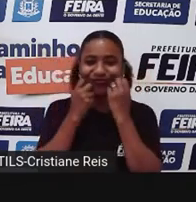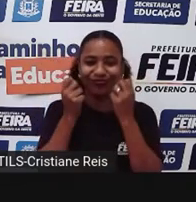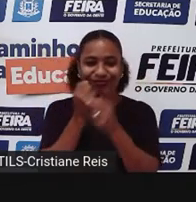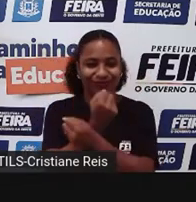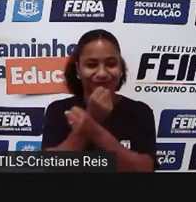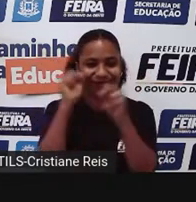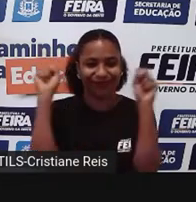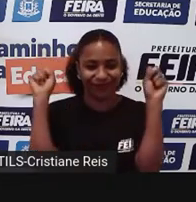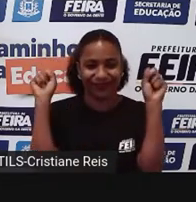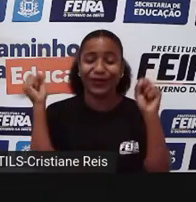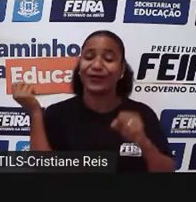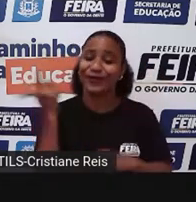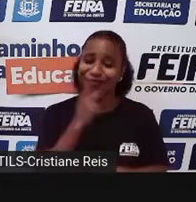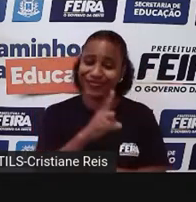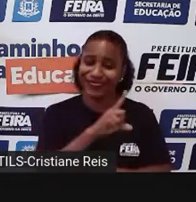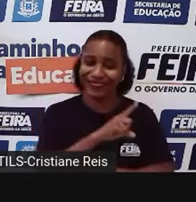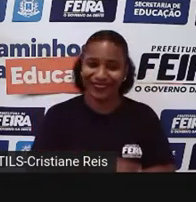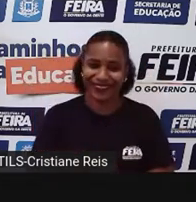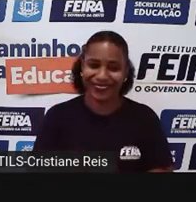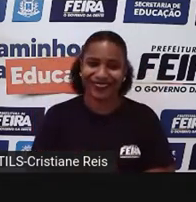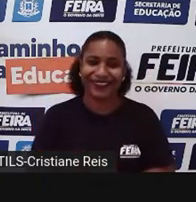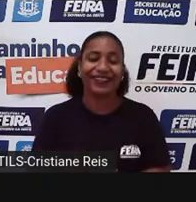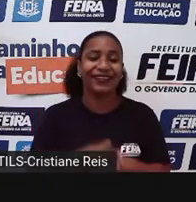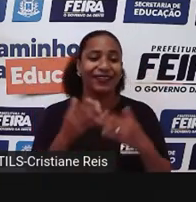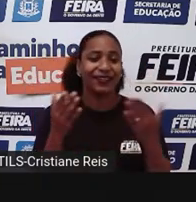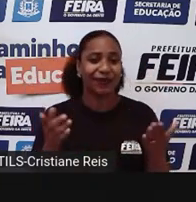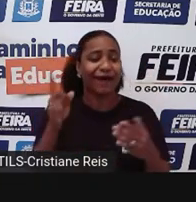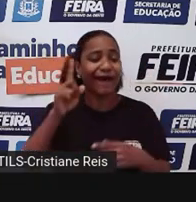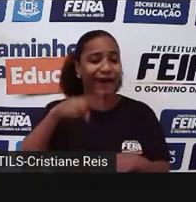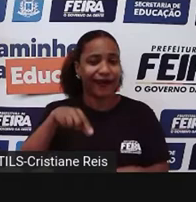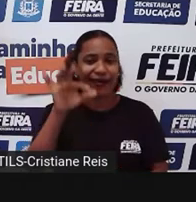difícil. Então, isso é uma fábula.